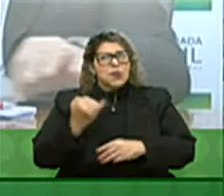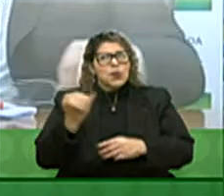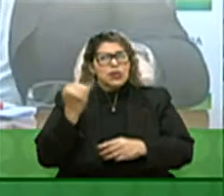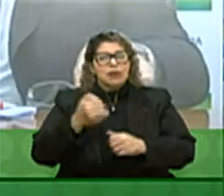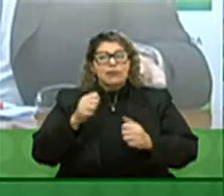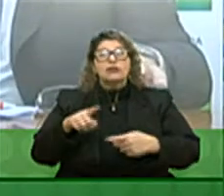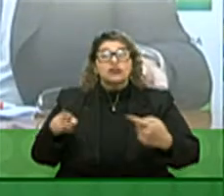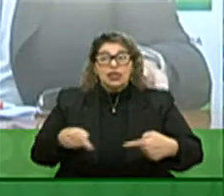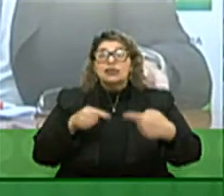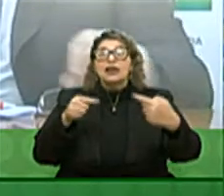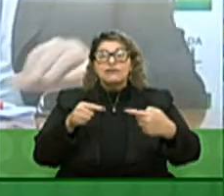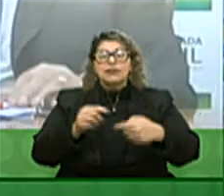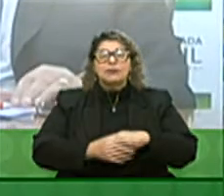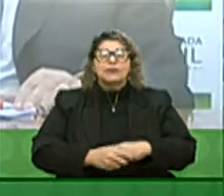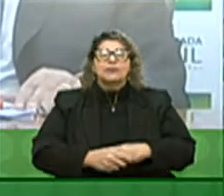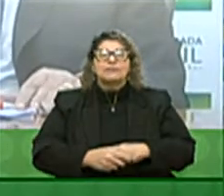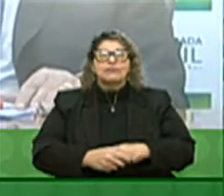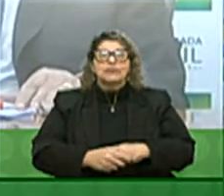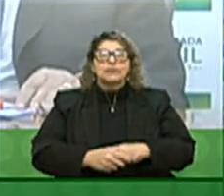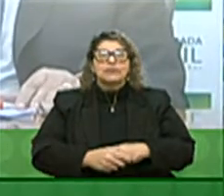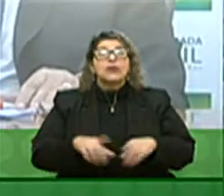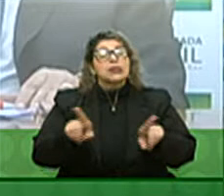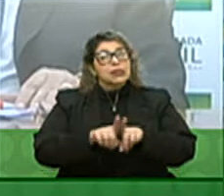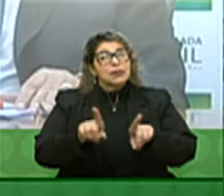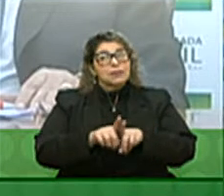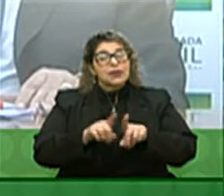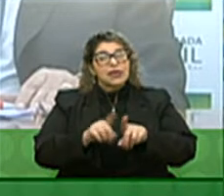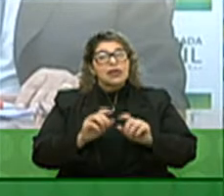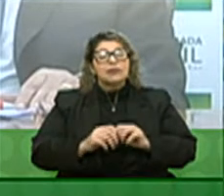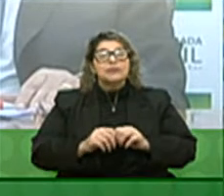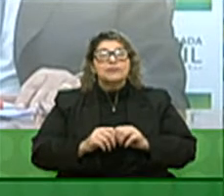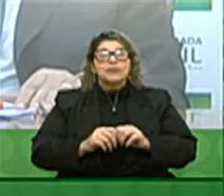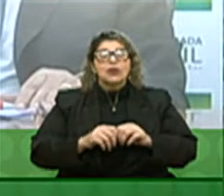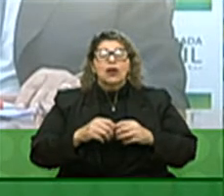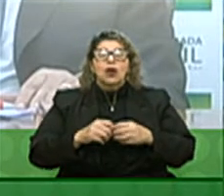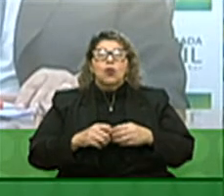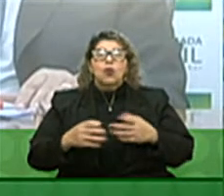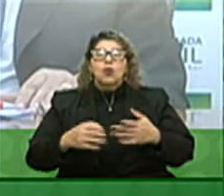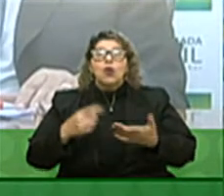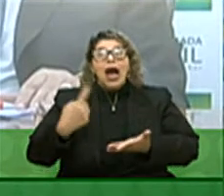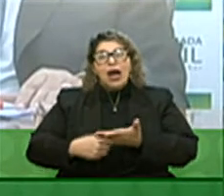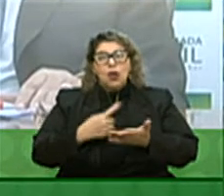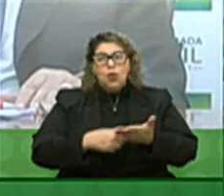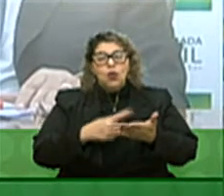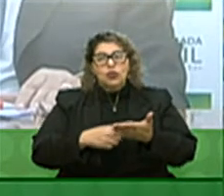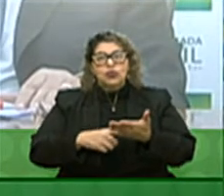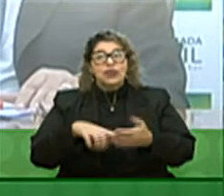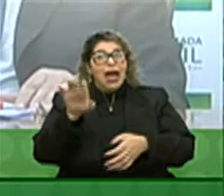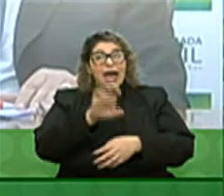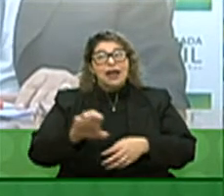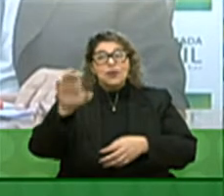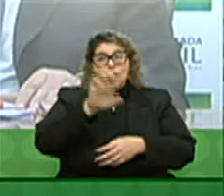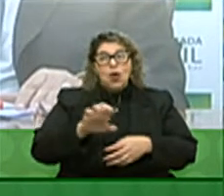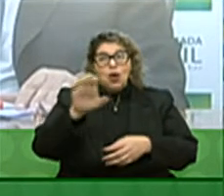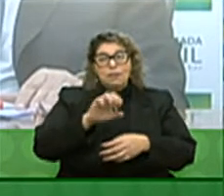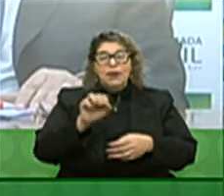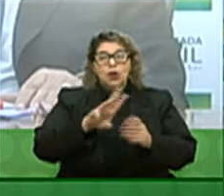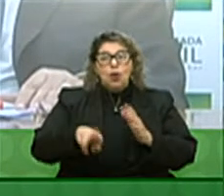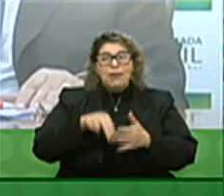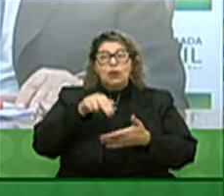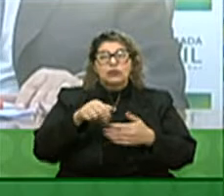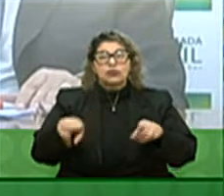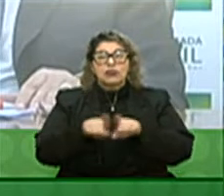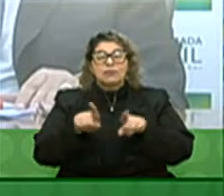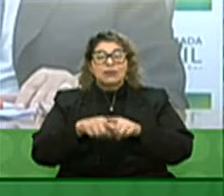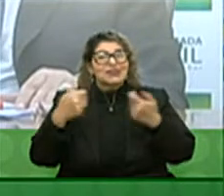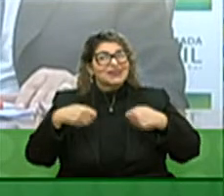enfrentamento também com relação ao acordo da União Europeia com o Mercosul que ele é importante e claro que